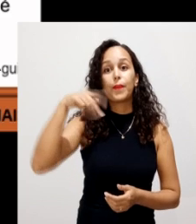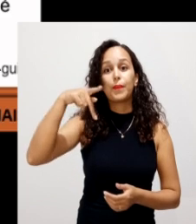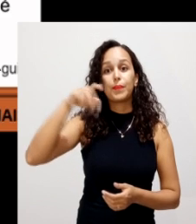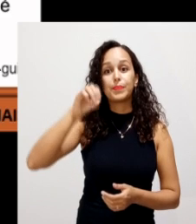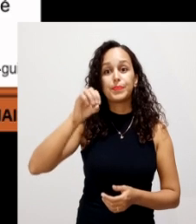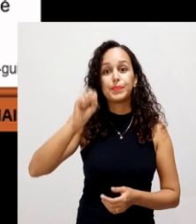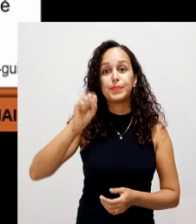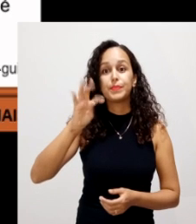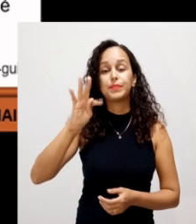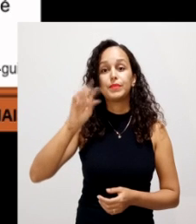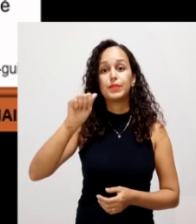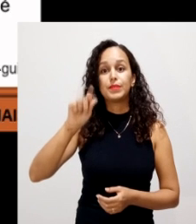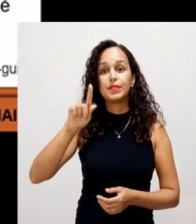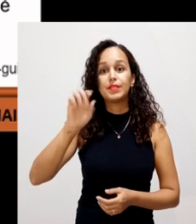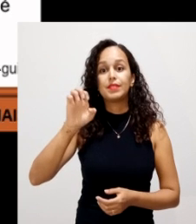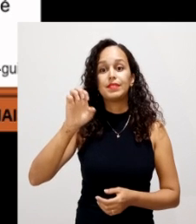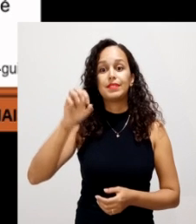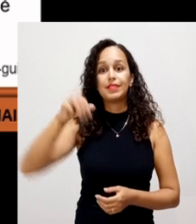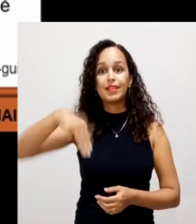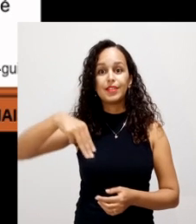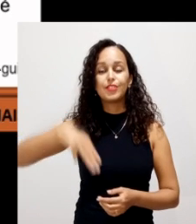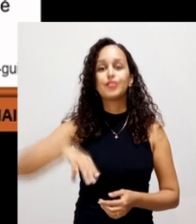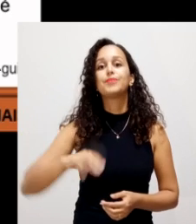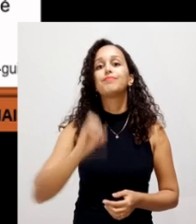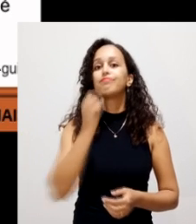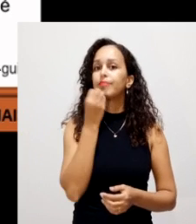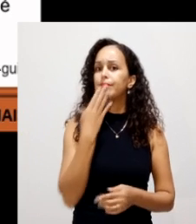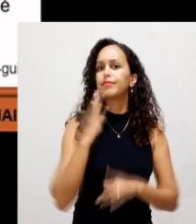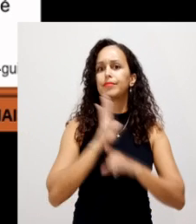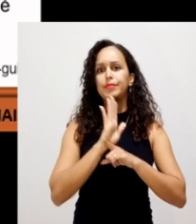ciclagem de nutrientes é exercida em sua plenitude.